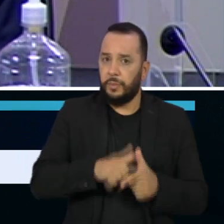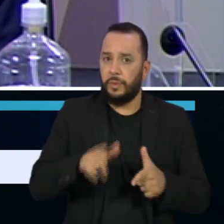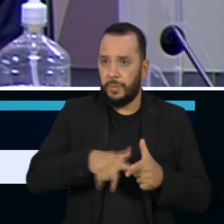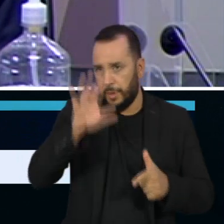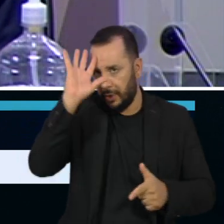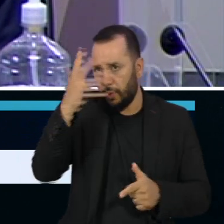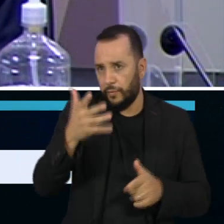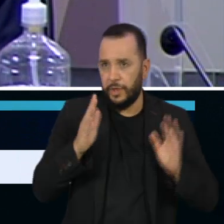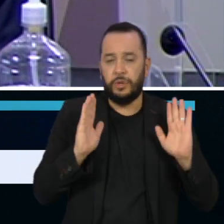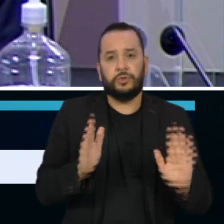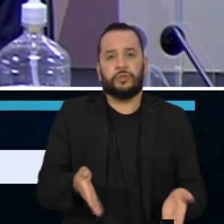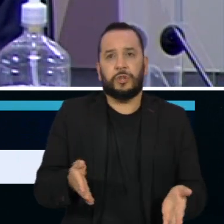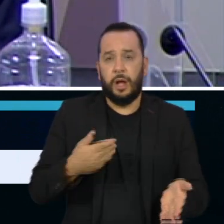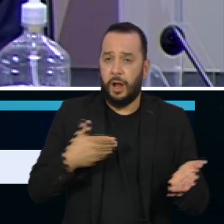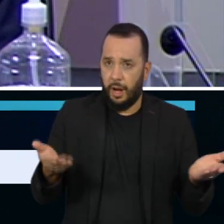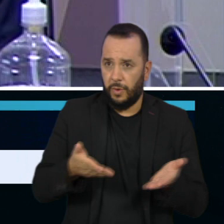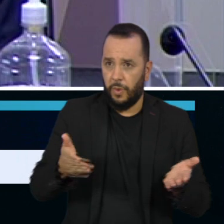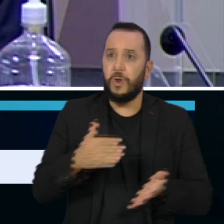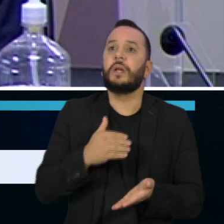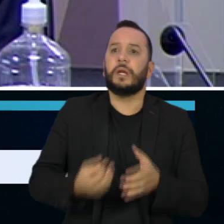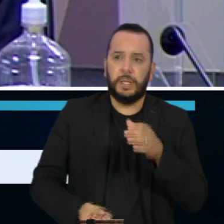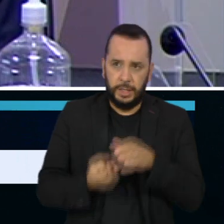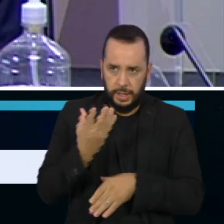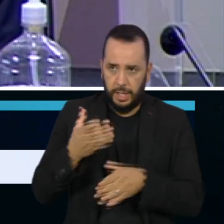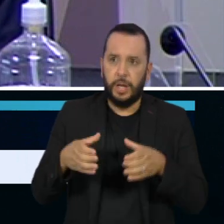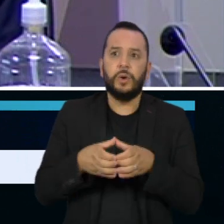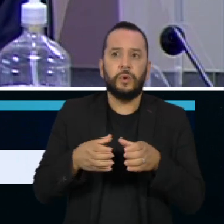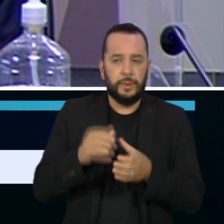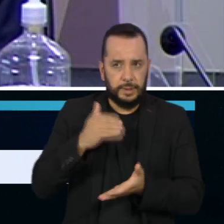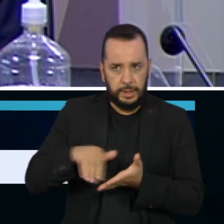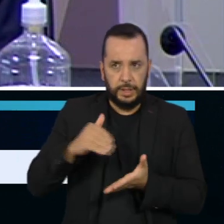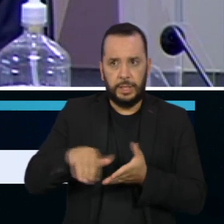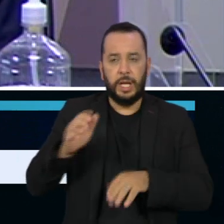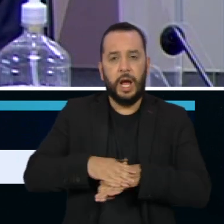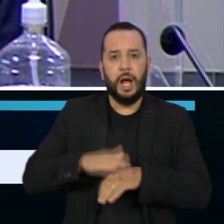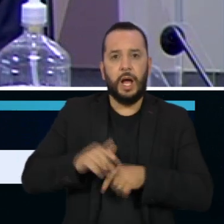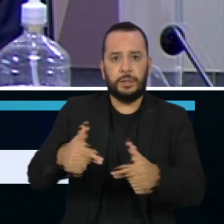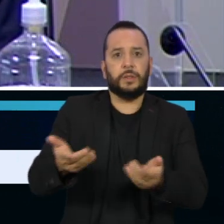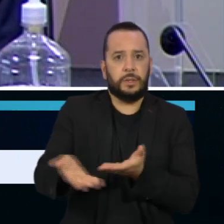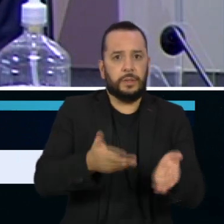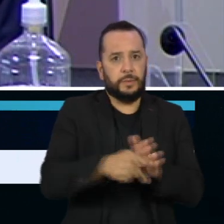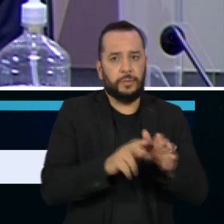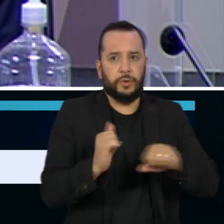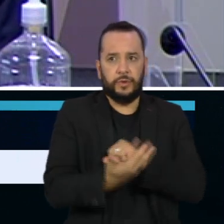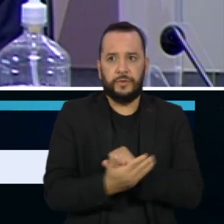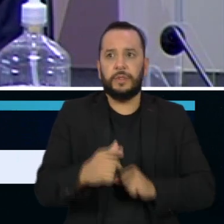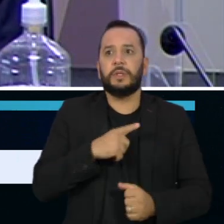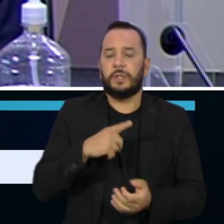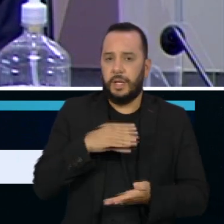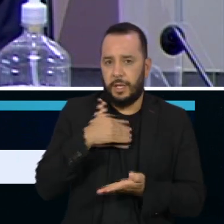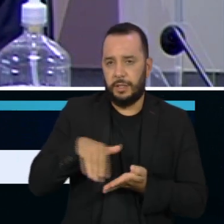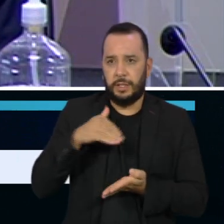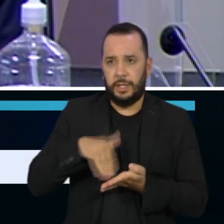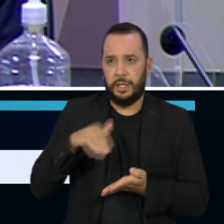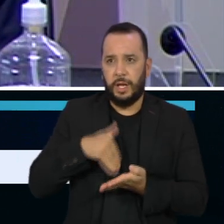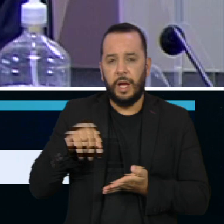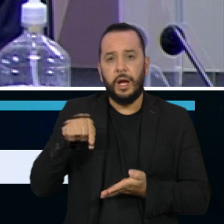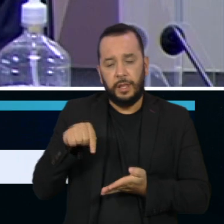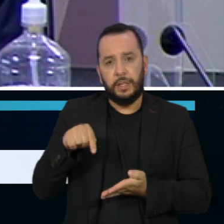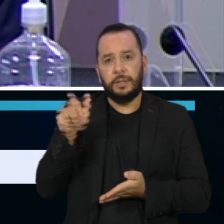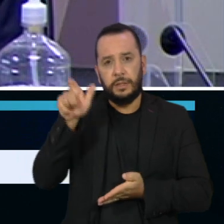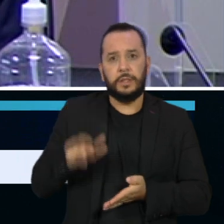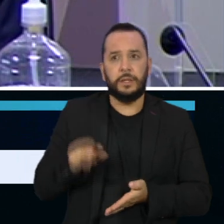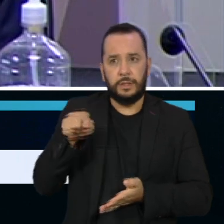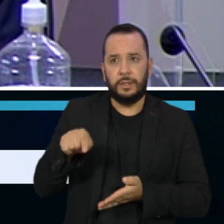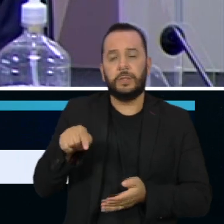e agora a secretaria será criada. Então teremos uma secretária que vai exercer essa função